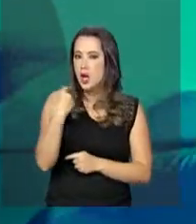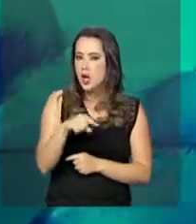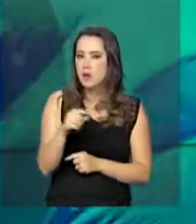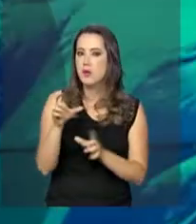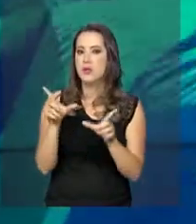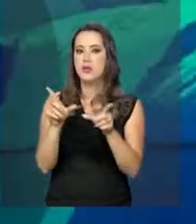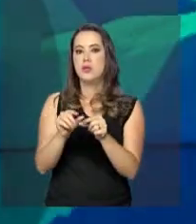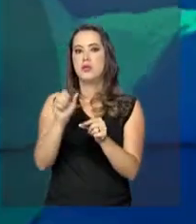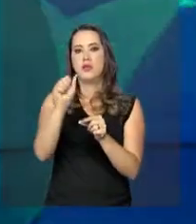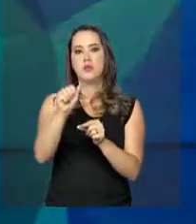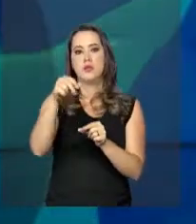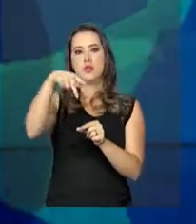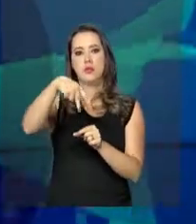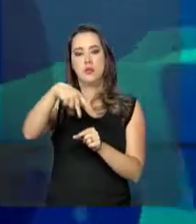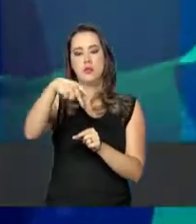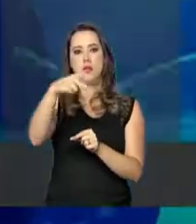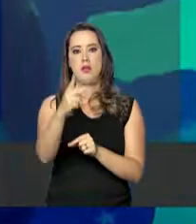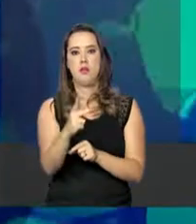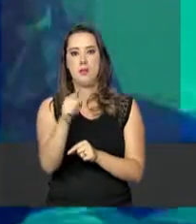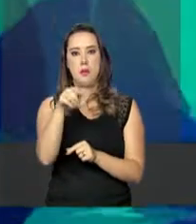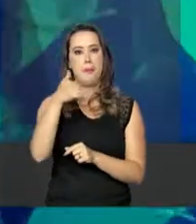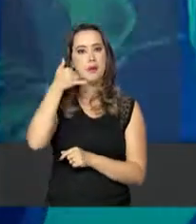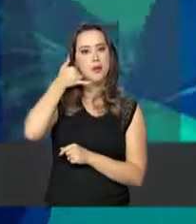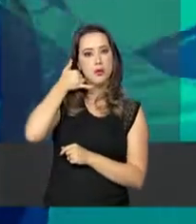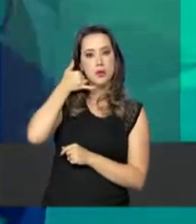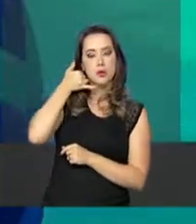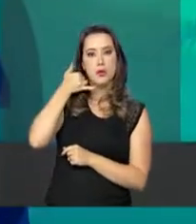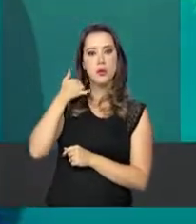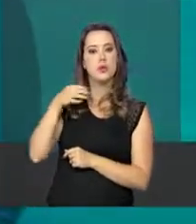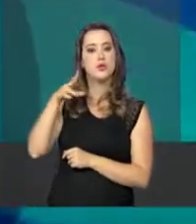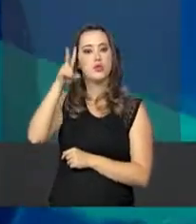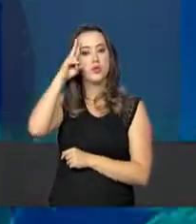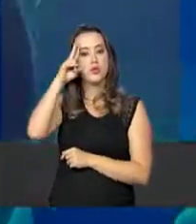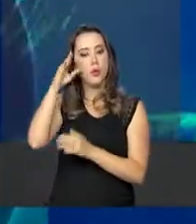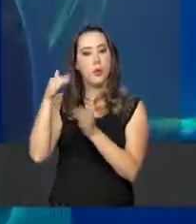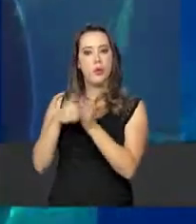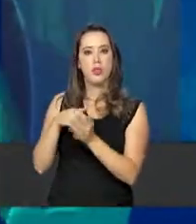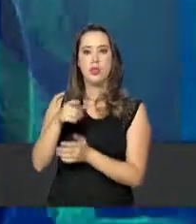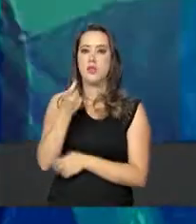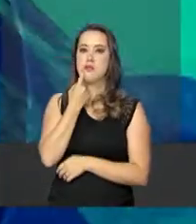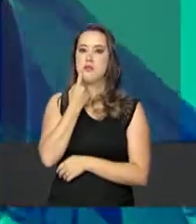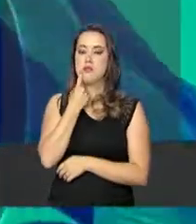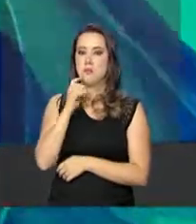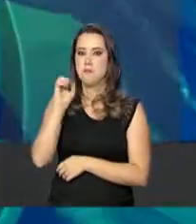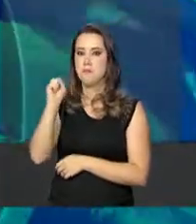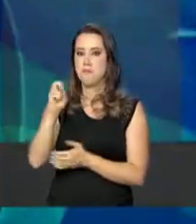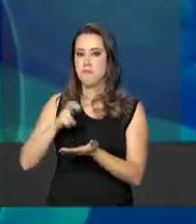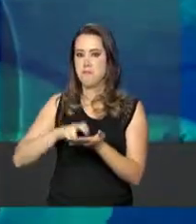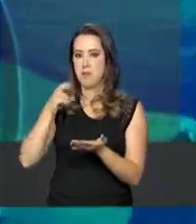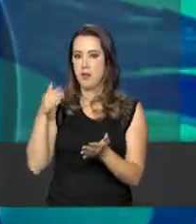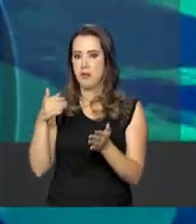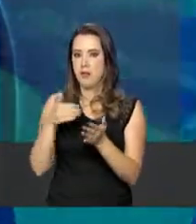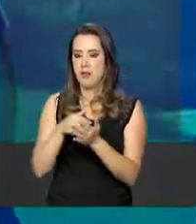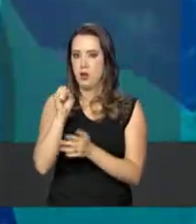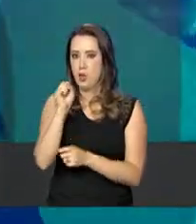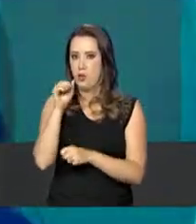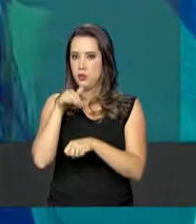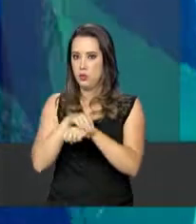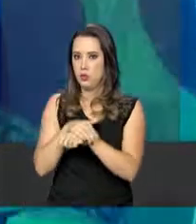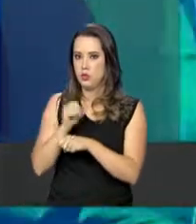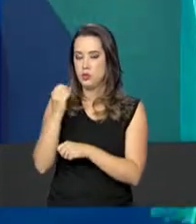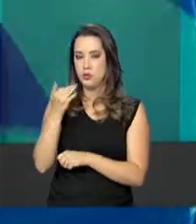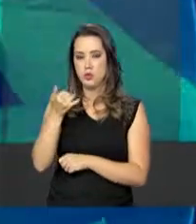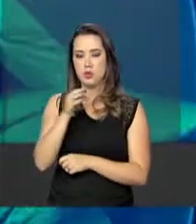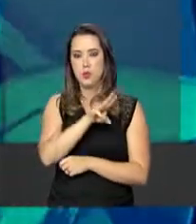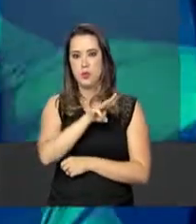denúncia à Agência Nacional do Petróleo pelo telefone de segunda a sexta-feira, das 8 da manhã às 8 da noite, ou